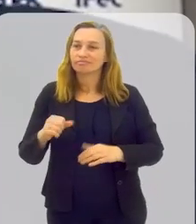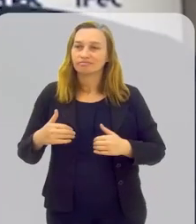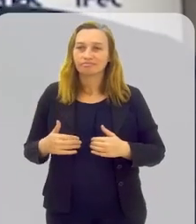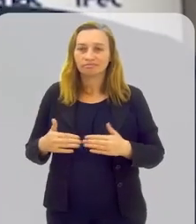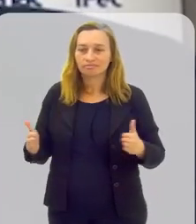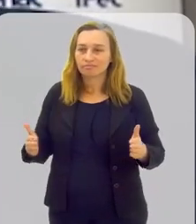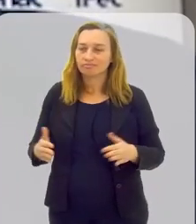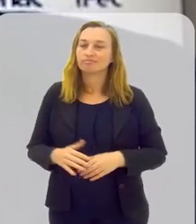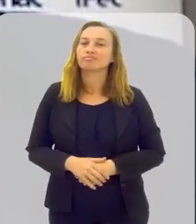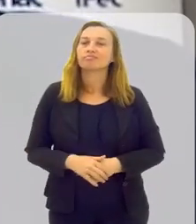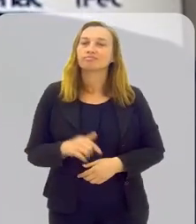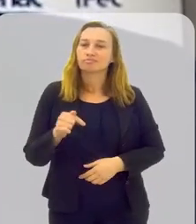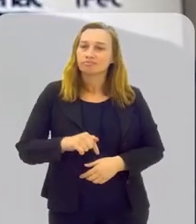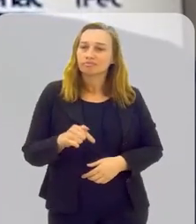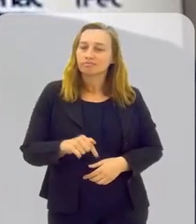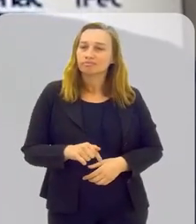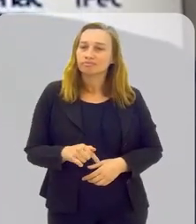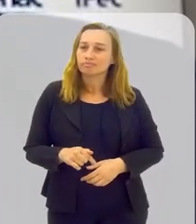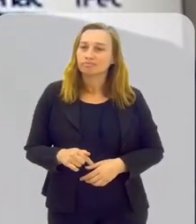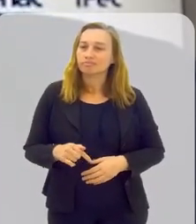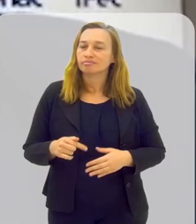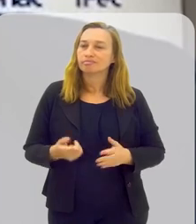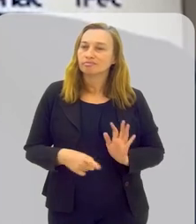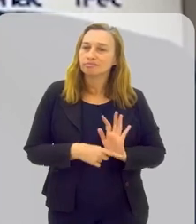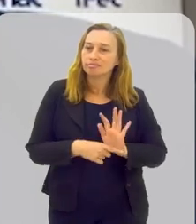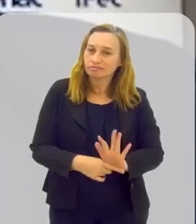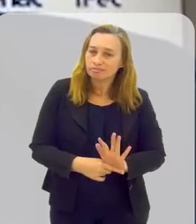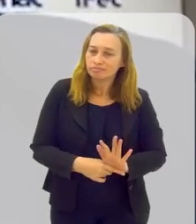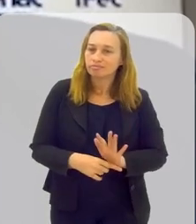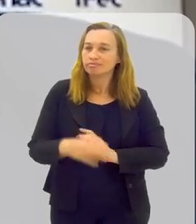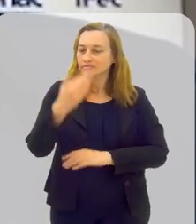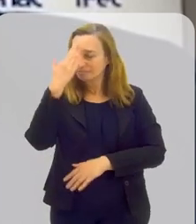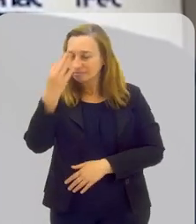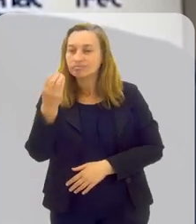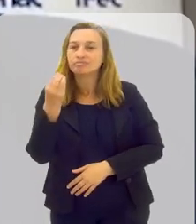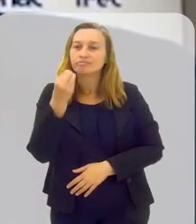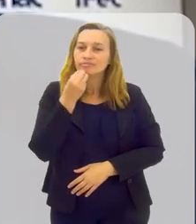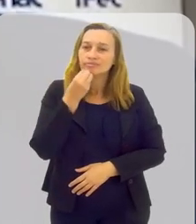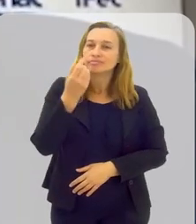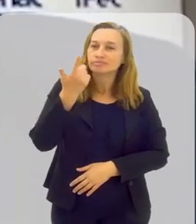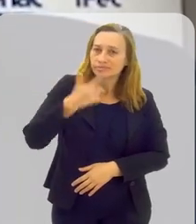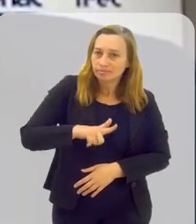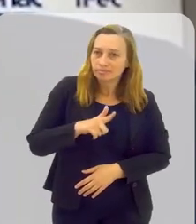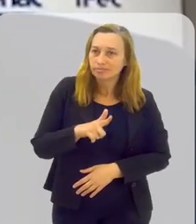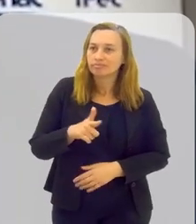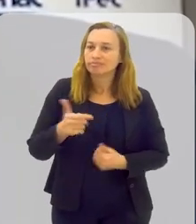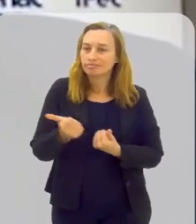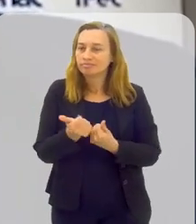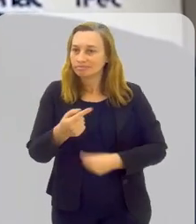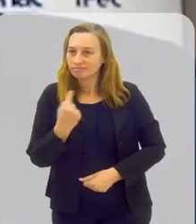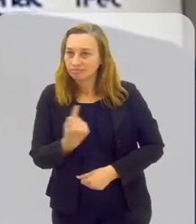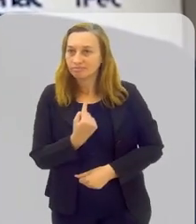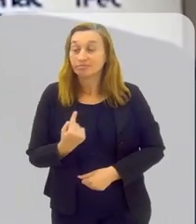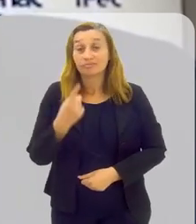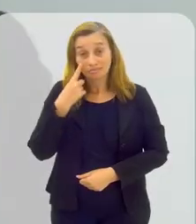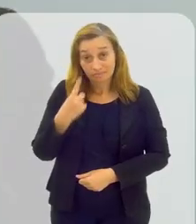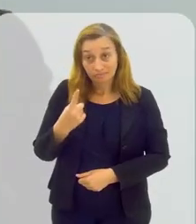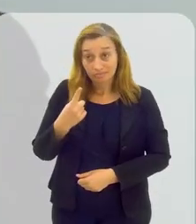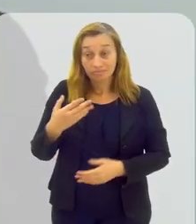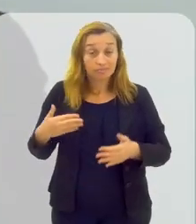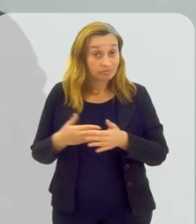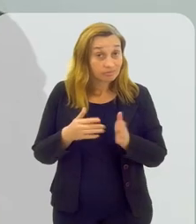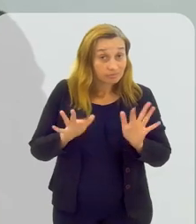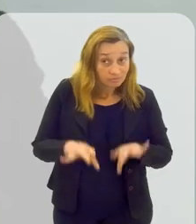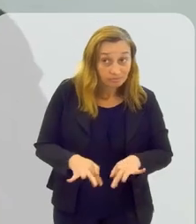o IFES de portas abertas. A gente está aqui de forma a contribuir, agradecer a oportunidade mais uma vez e conte com a gente. Você que